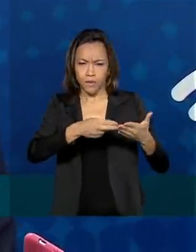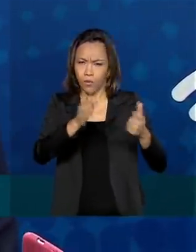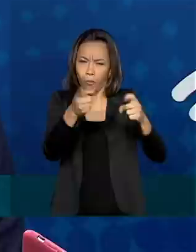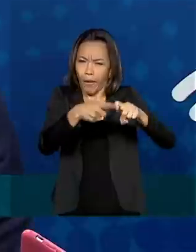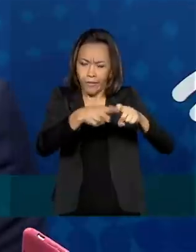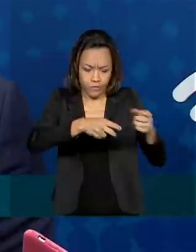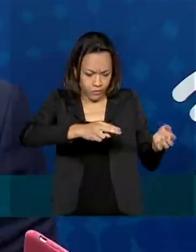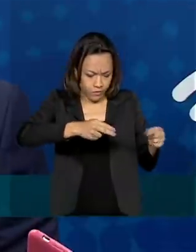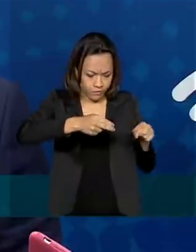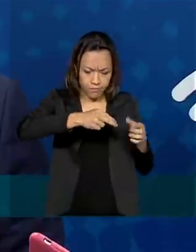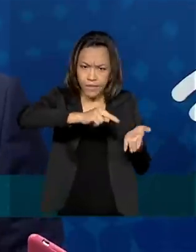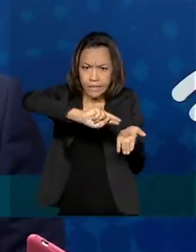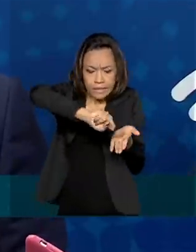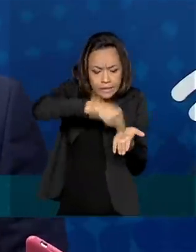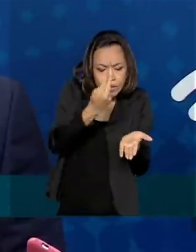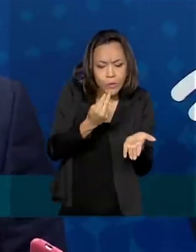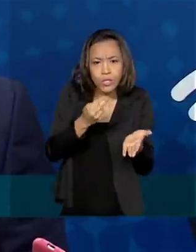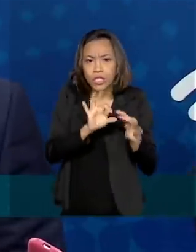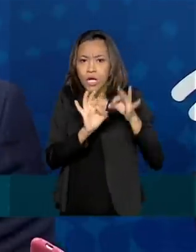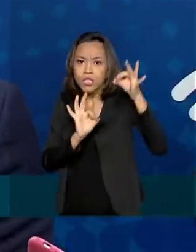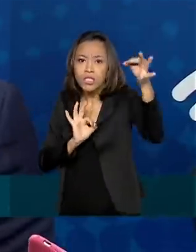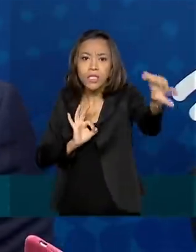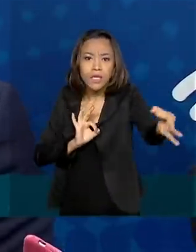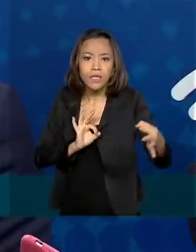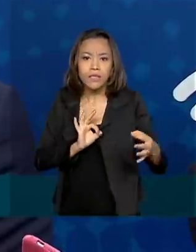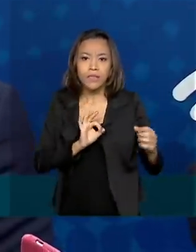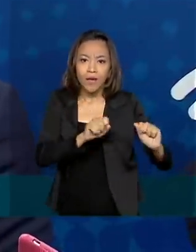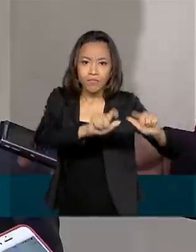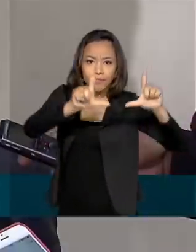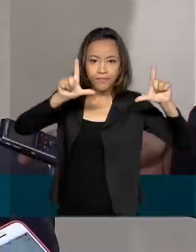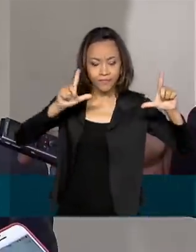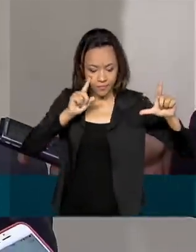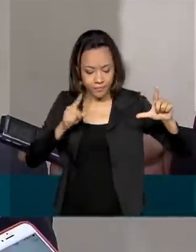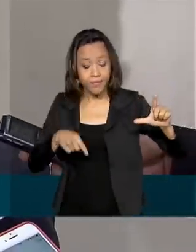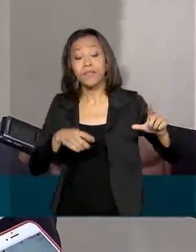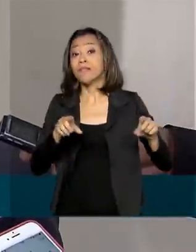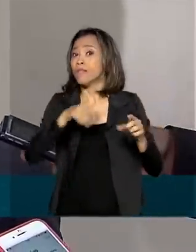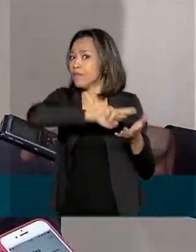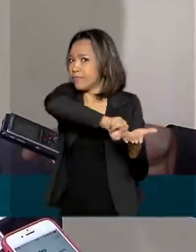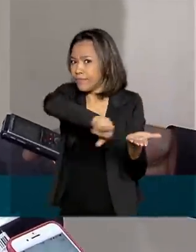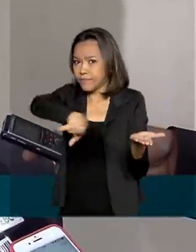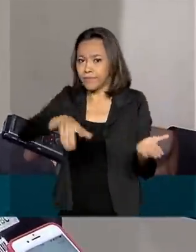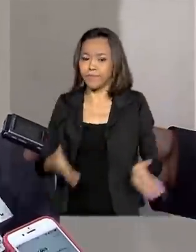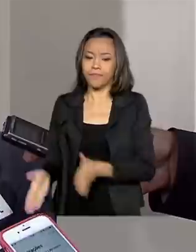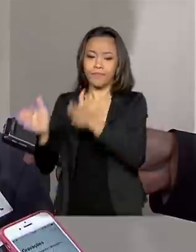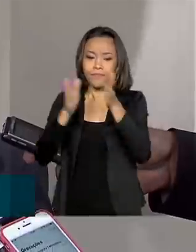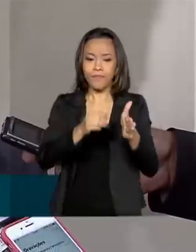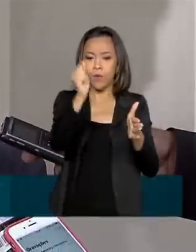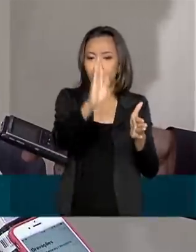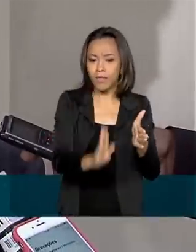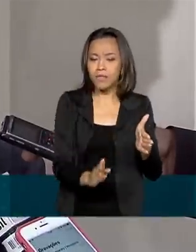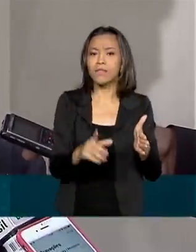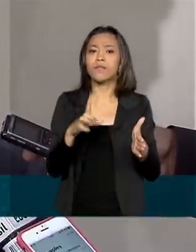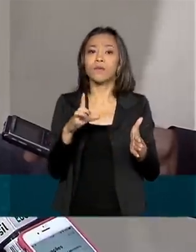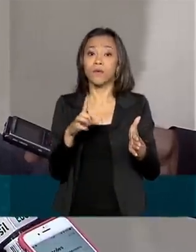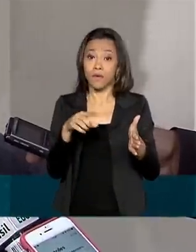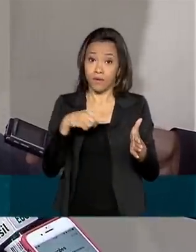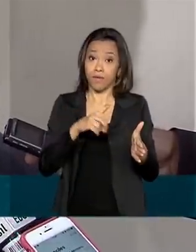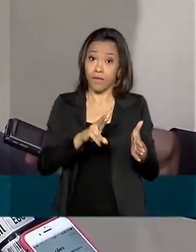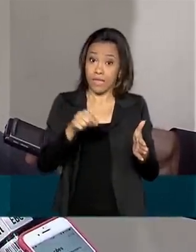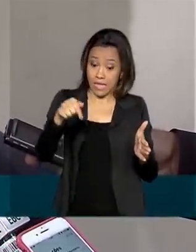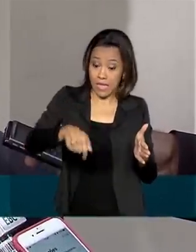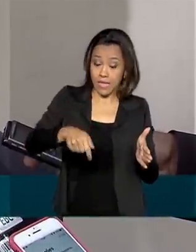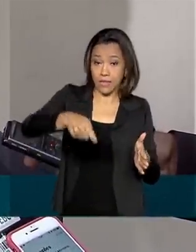você irá ver realmente veículos autônomos funcionando na rua. O Brasil ainda tem gaps de conectividade e esse leilão é uma